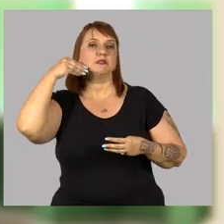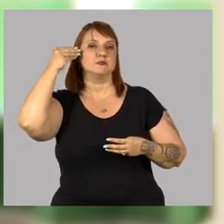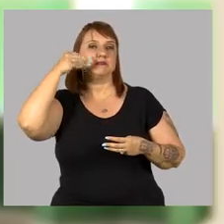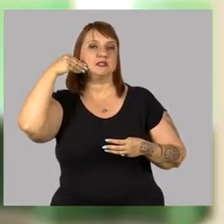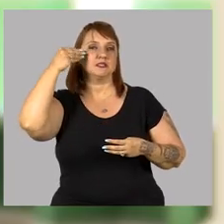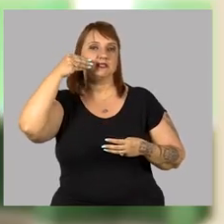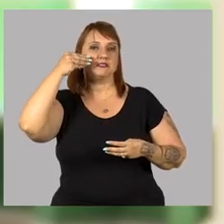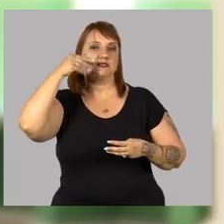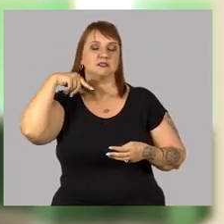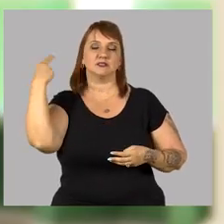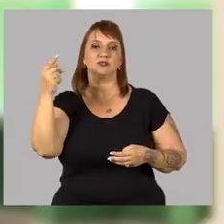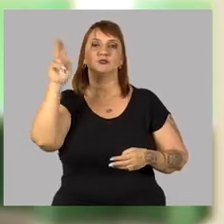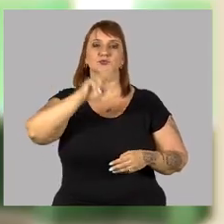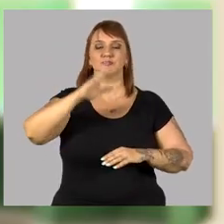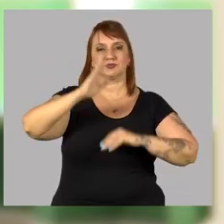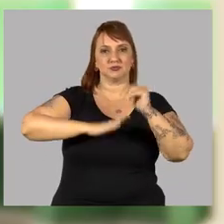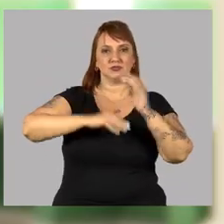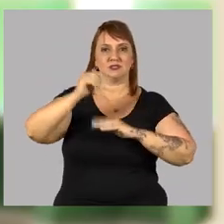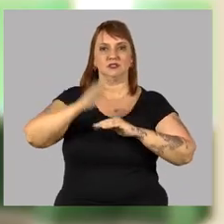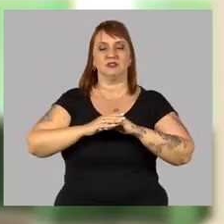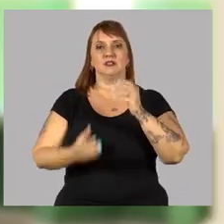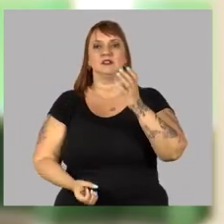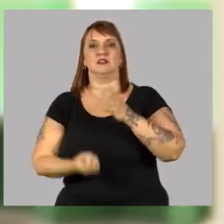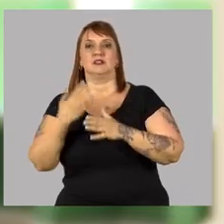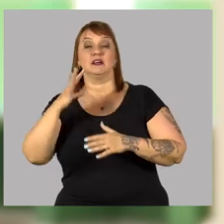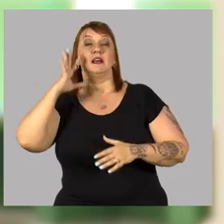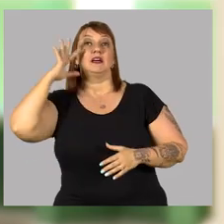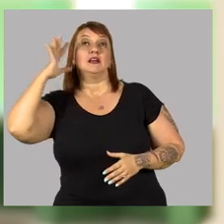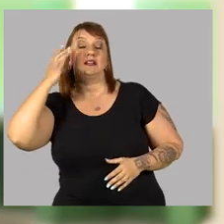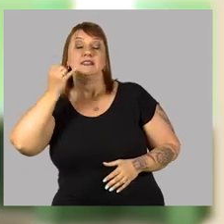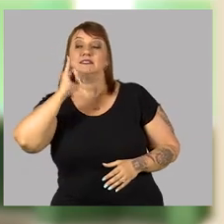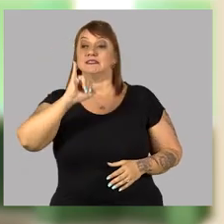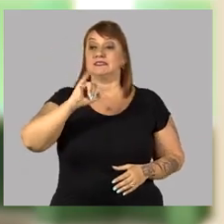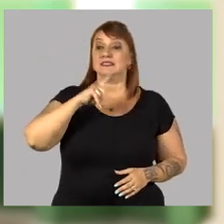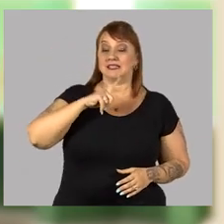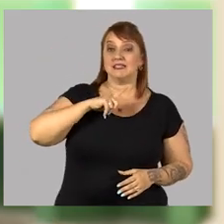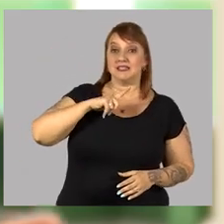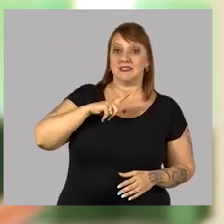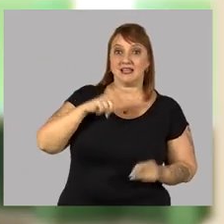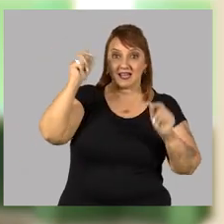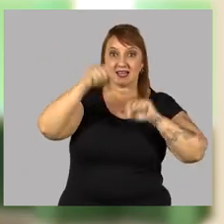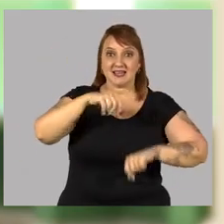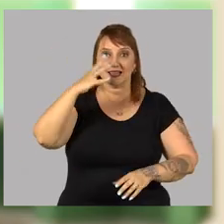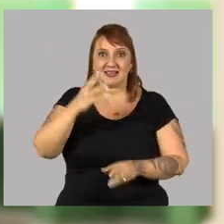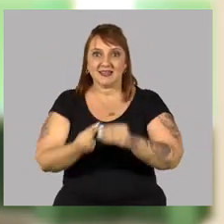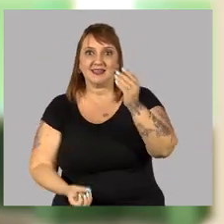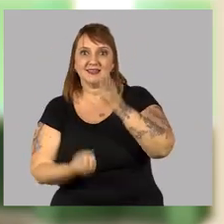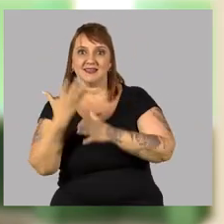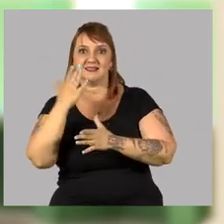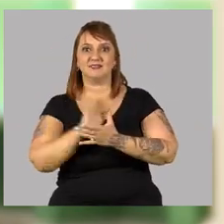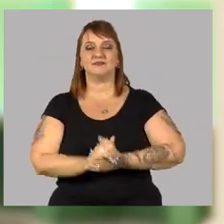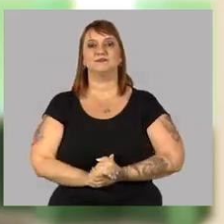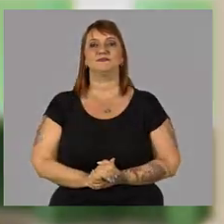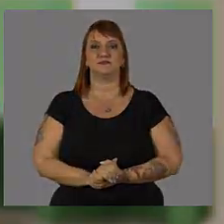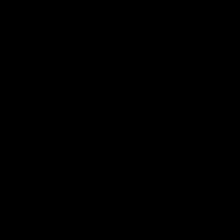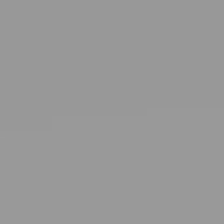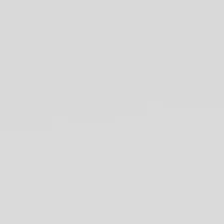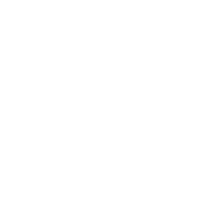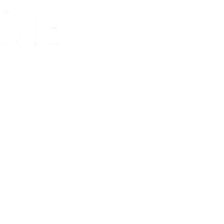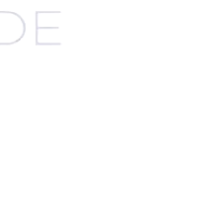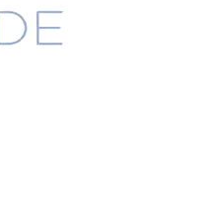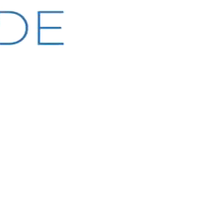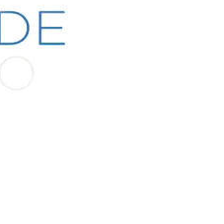é a experimentação, é a gente colocar em prática, então a gente cria uma hipótese. Ah, tem essa ideia, então vamos implementar essa ideia?